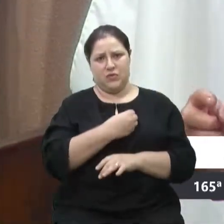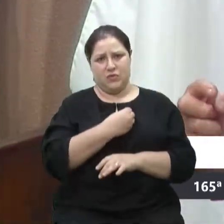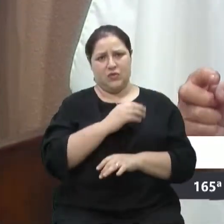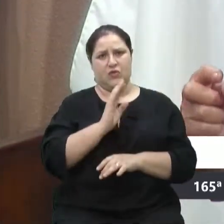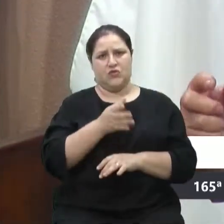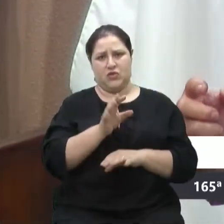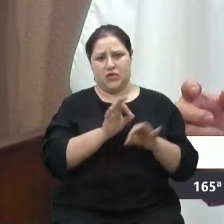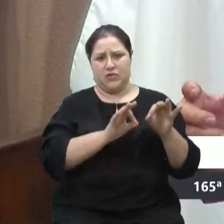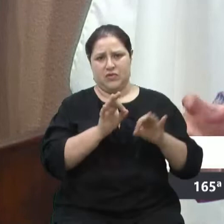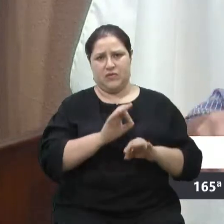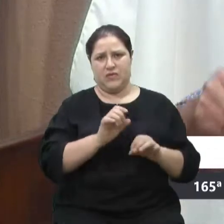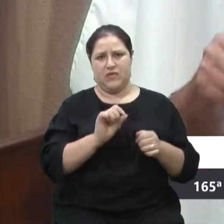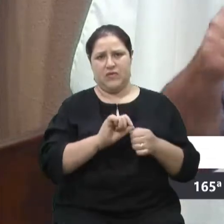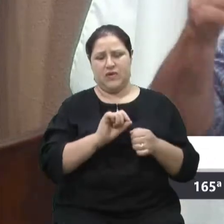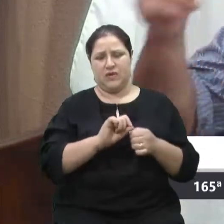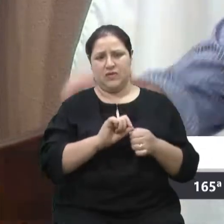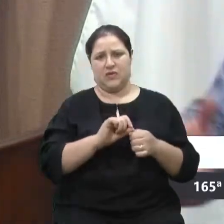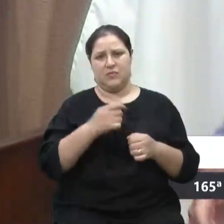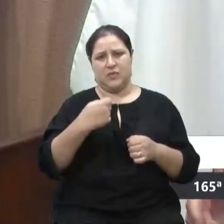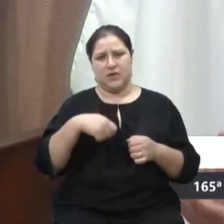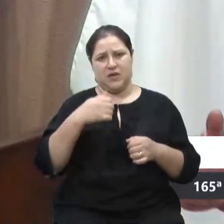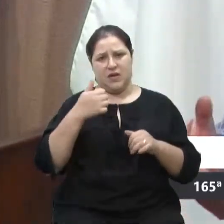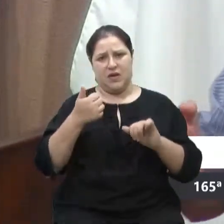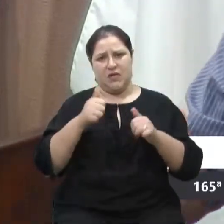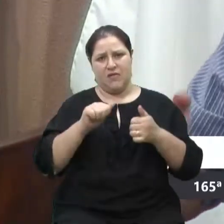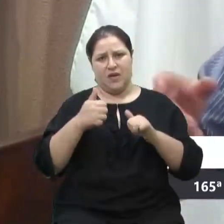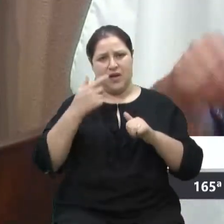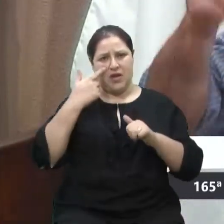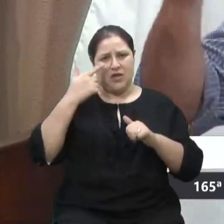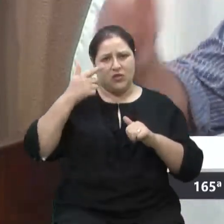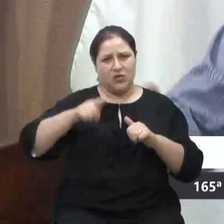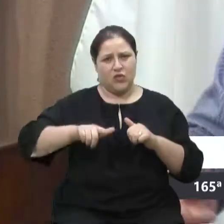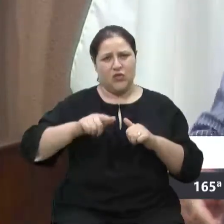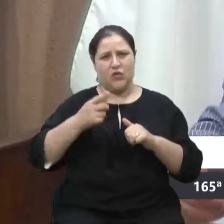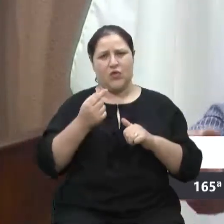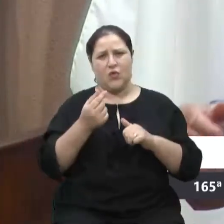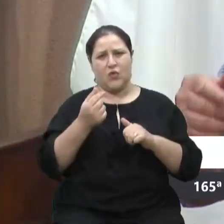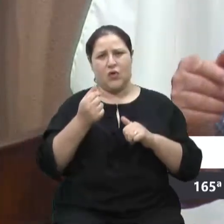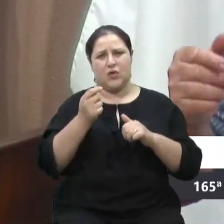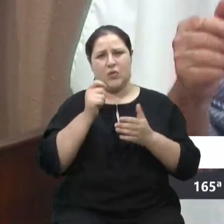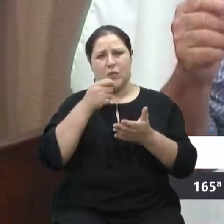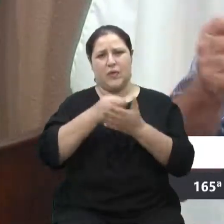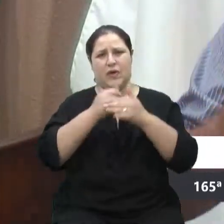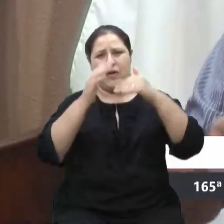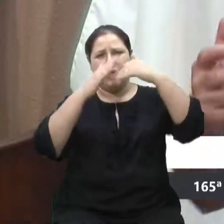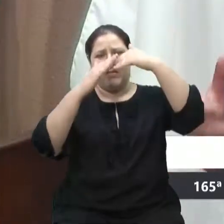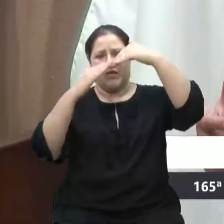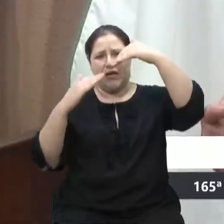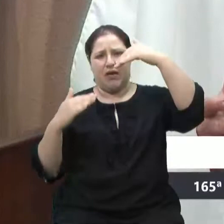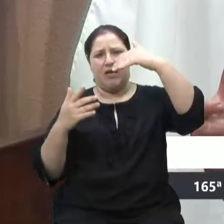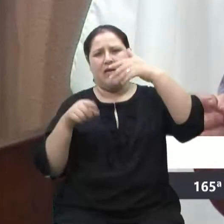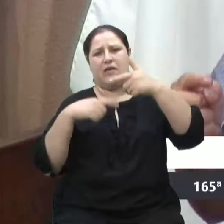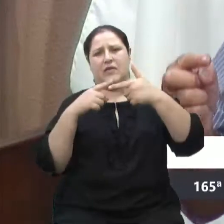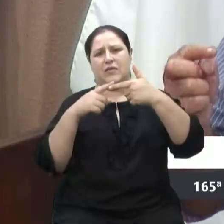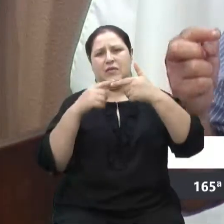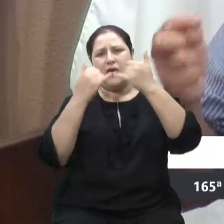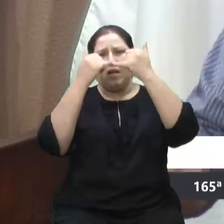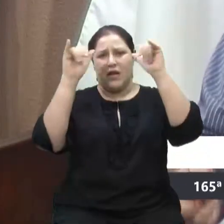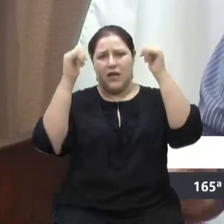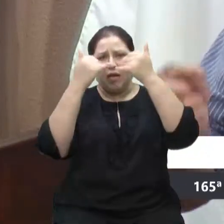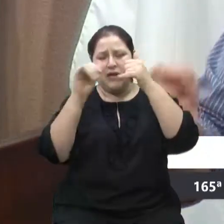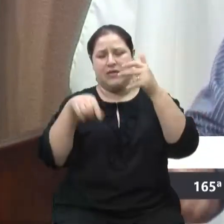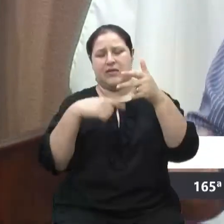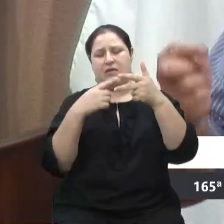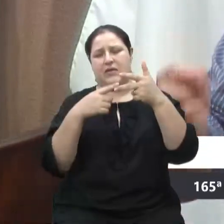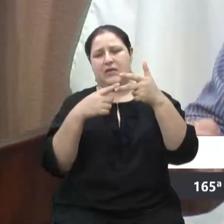mas reavaliar quanto custa o telhado, quanto custa a parte elétrica, quanto custa a hidráulica. O